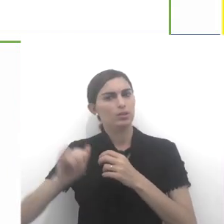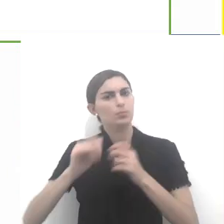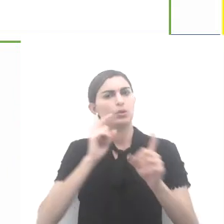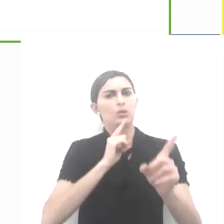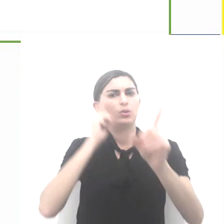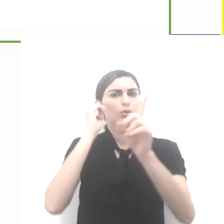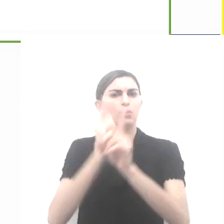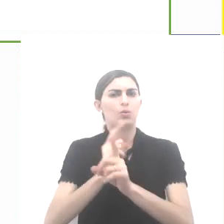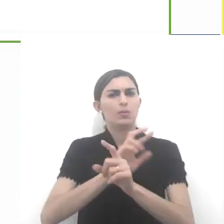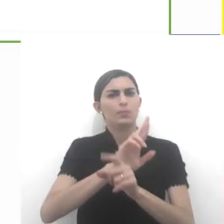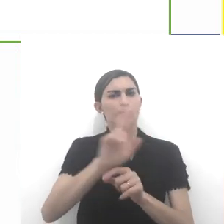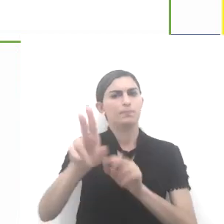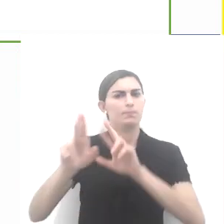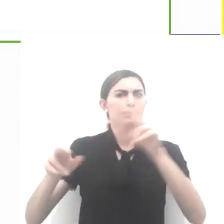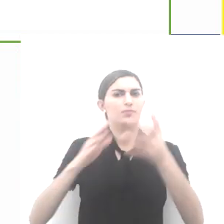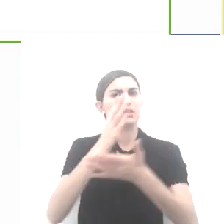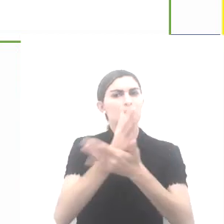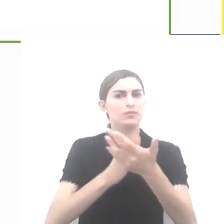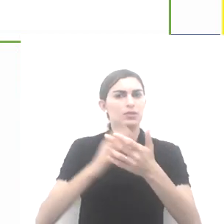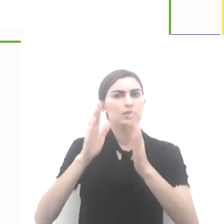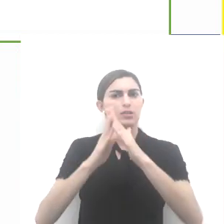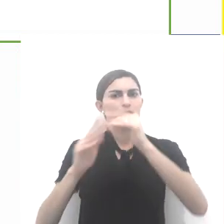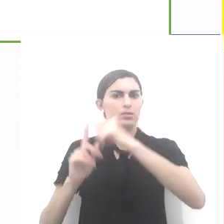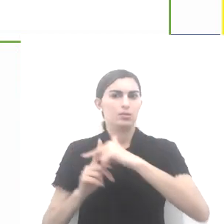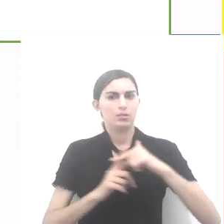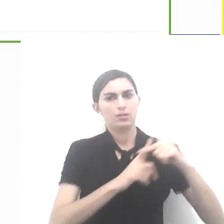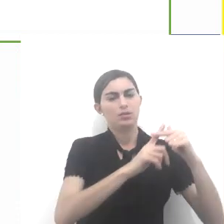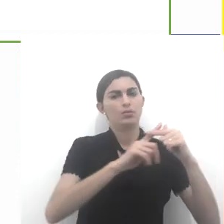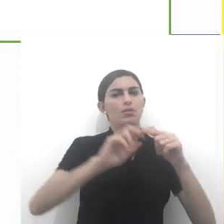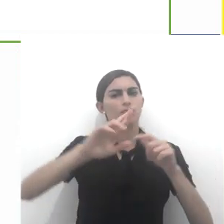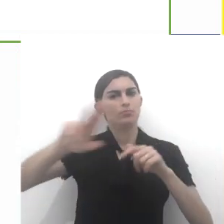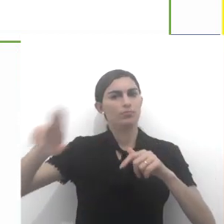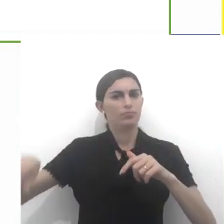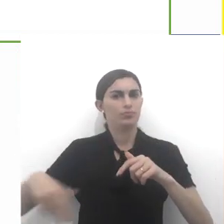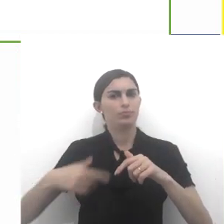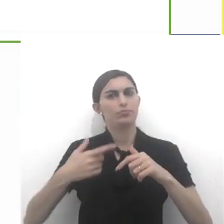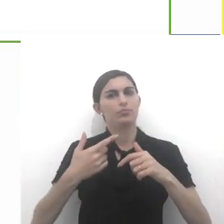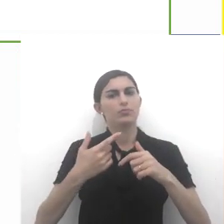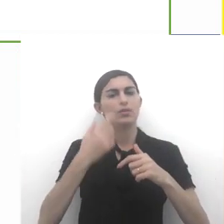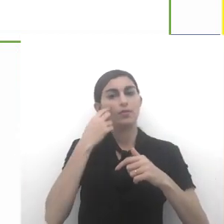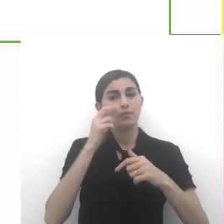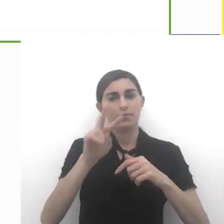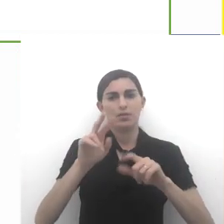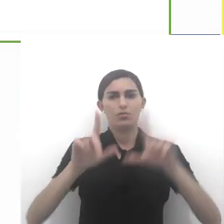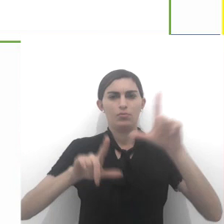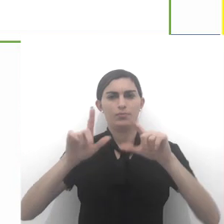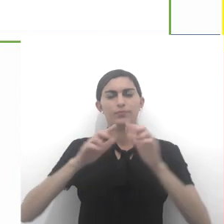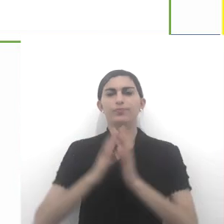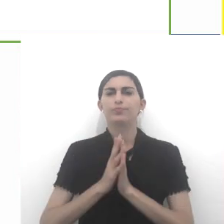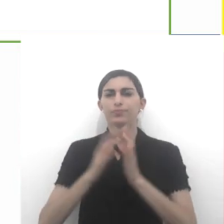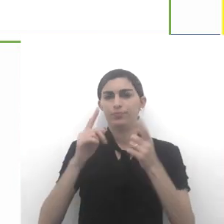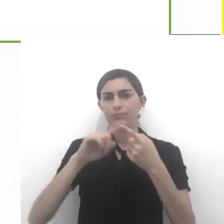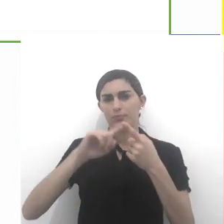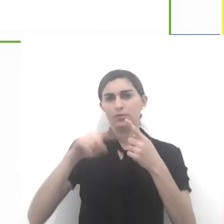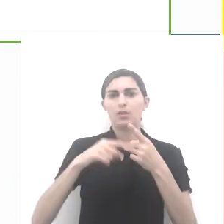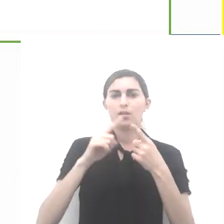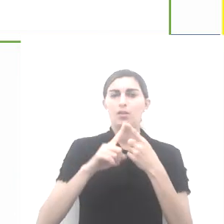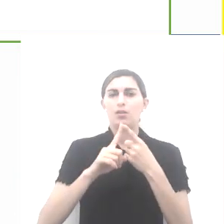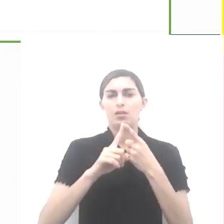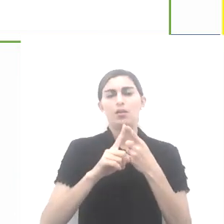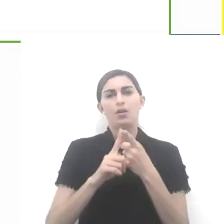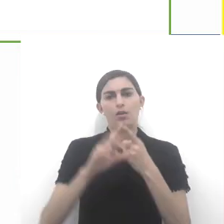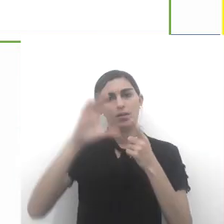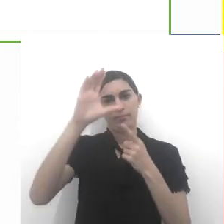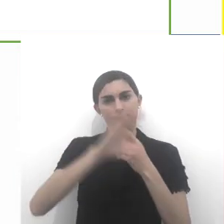encontram-se diversas divisões de igrejas ou denominações cristãs. Vejam na tela, entre elas